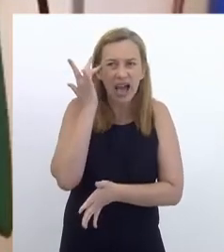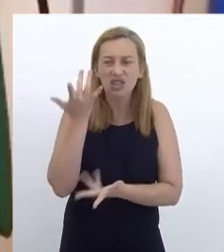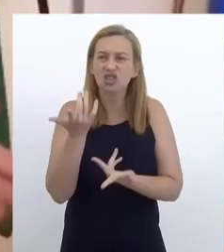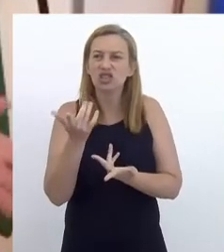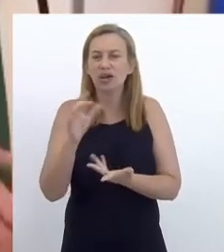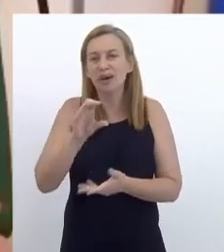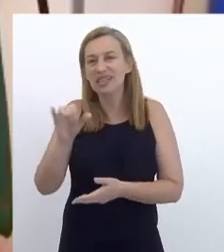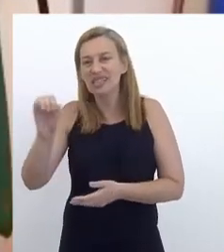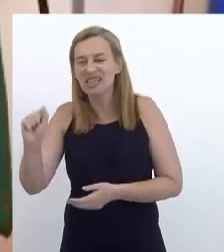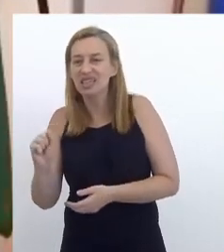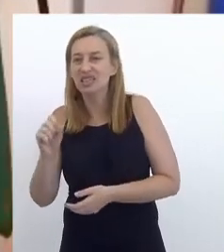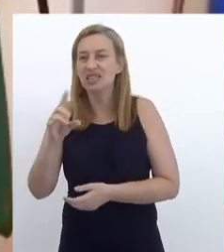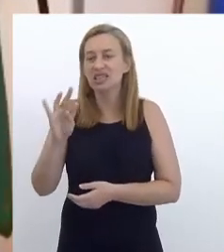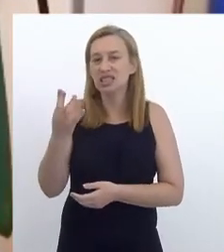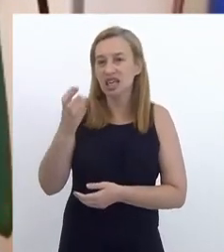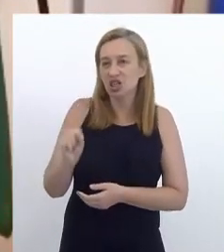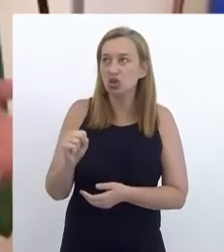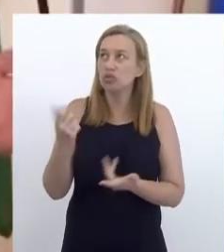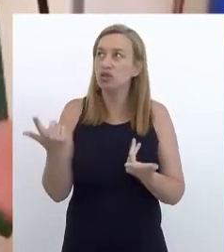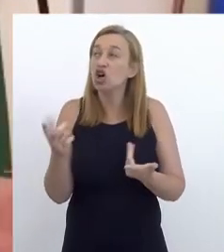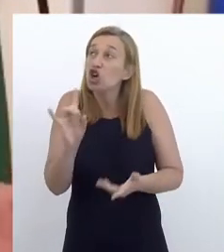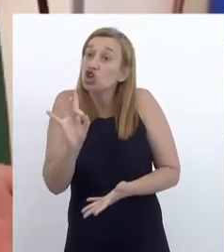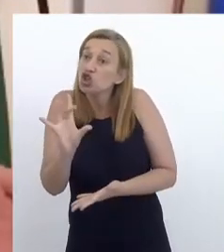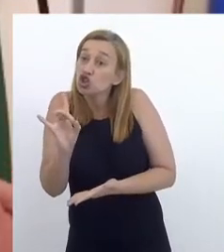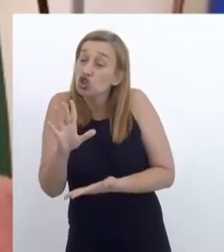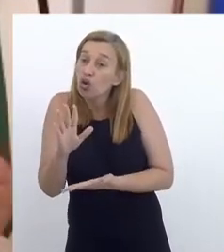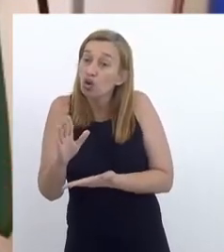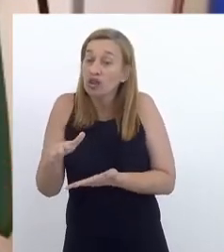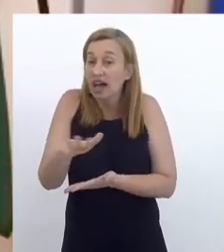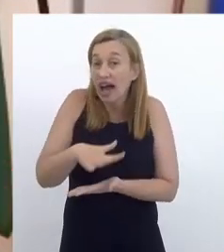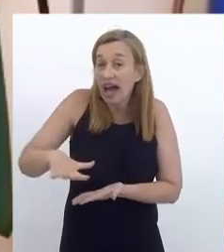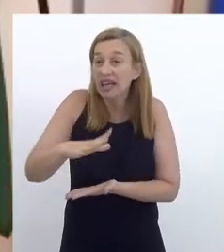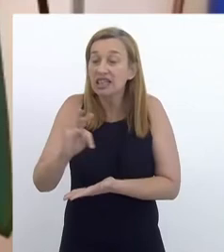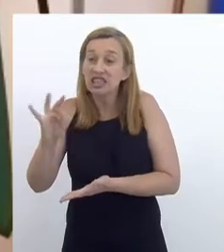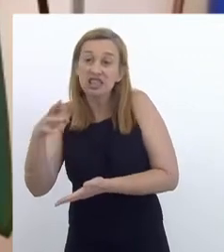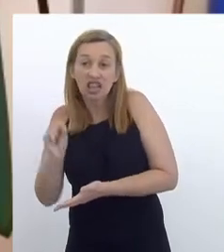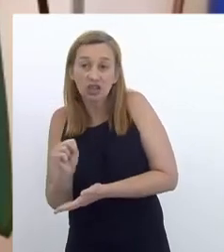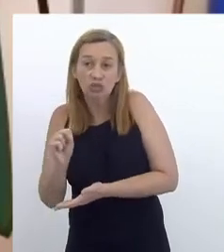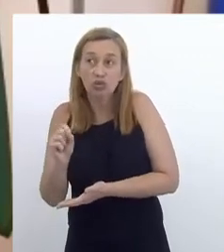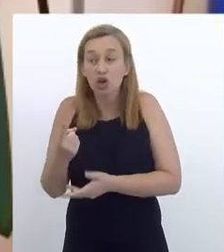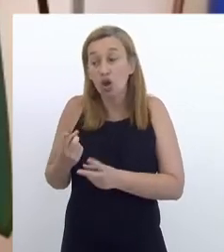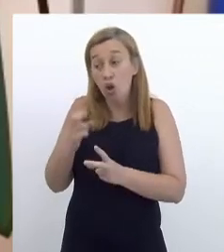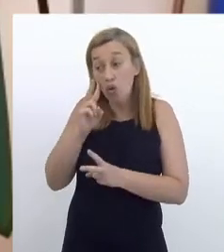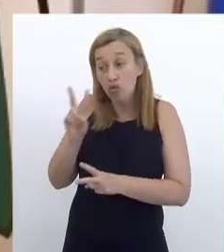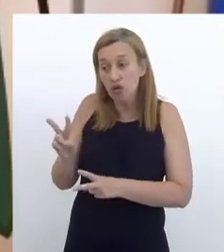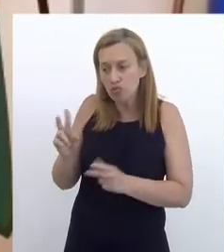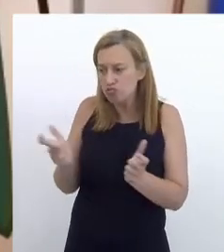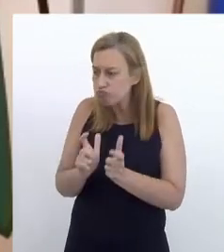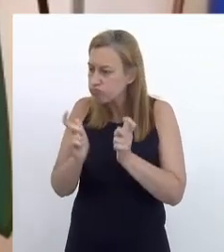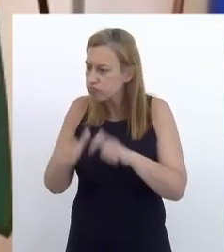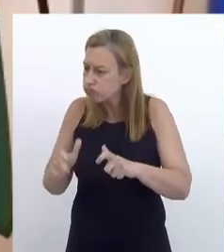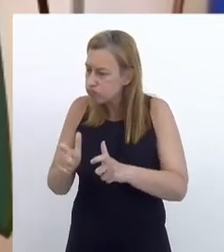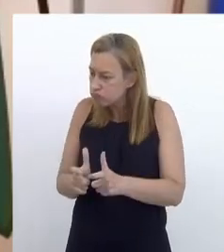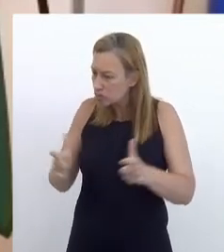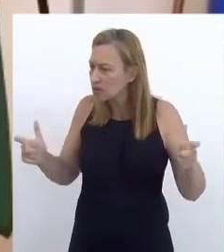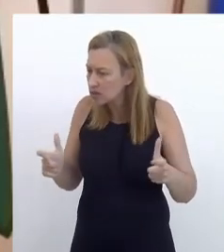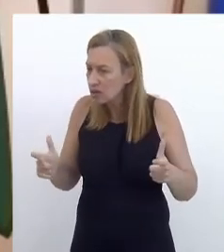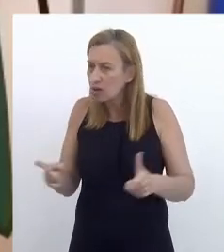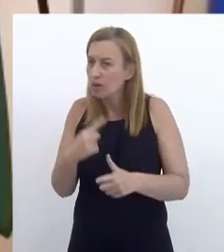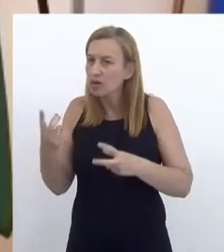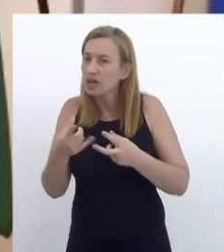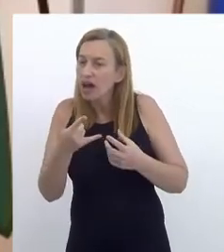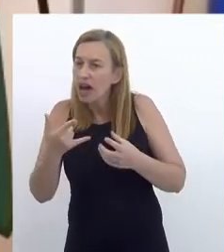Bacia de Santos fica somente na região de Santos, eu identifiquei um grande potencial para nós